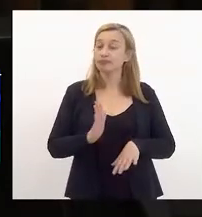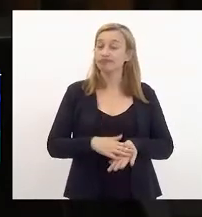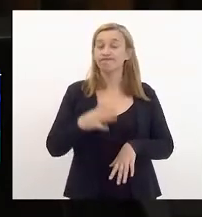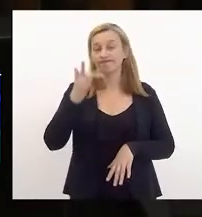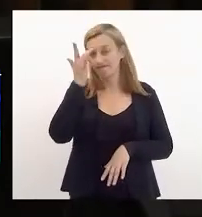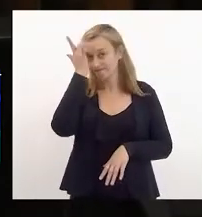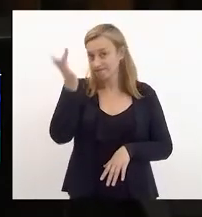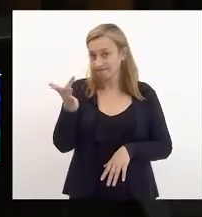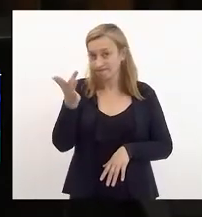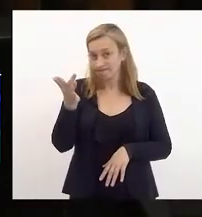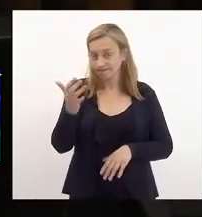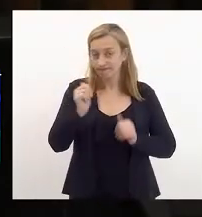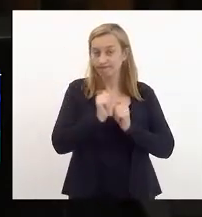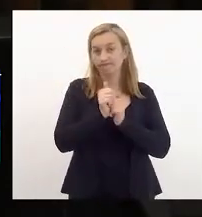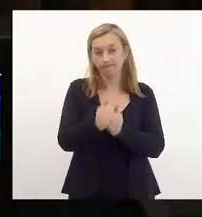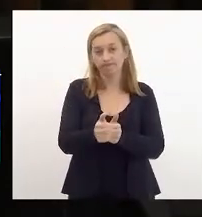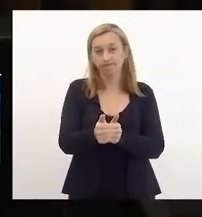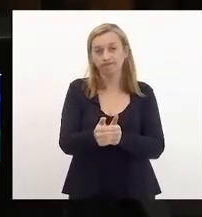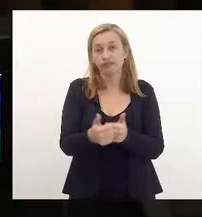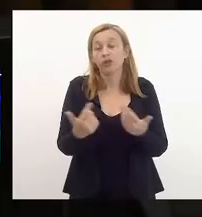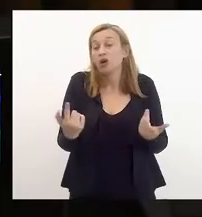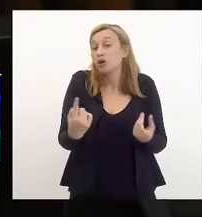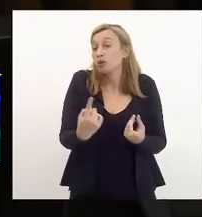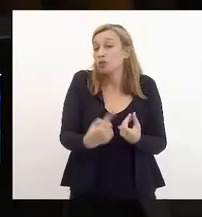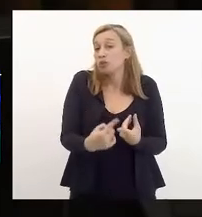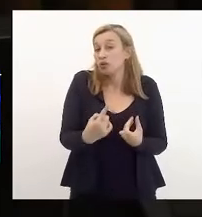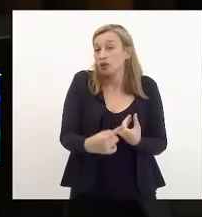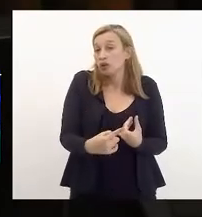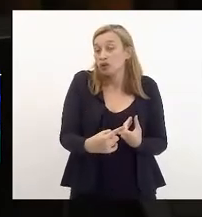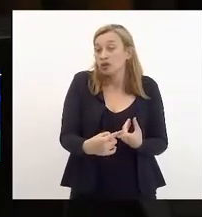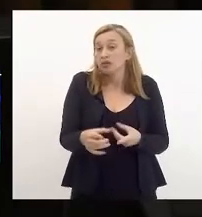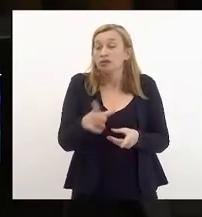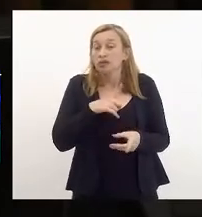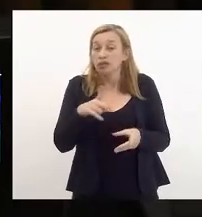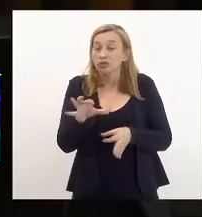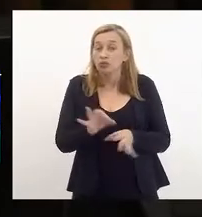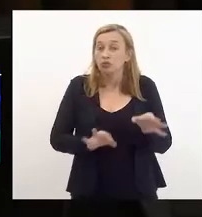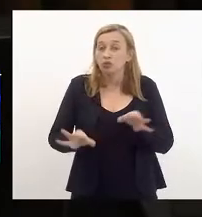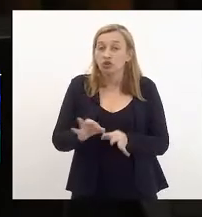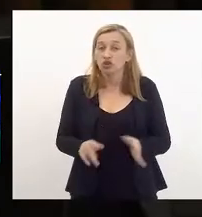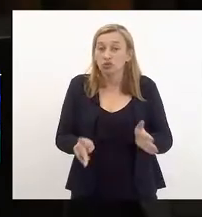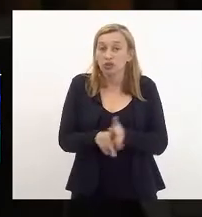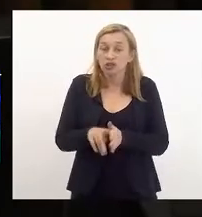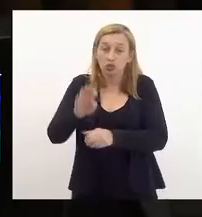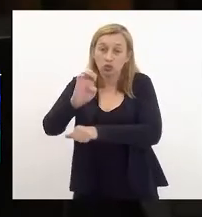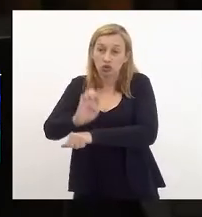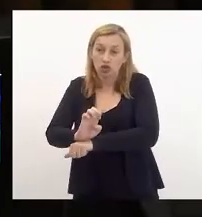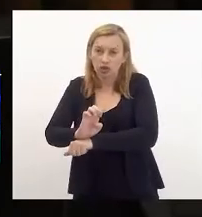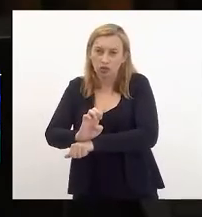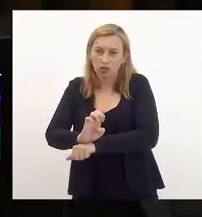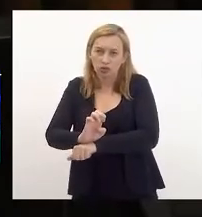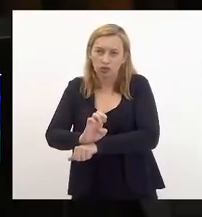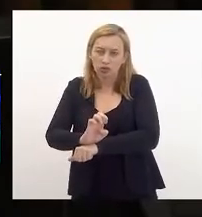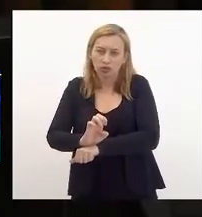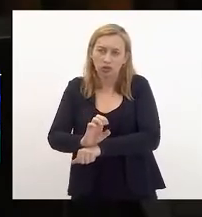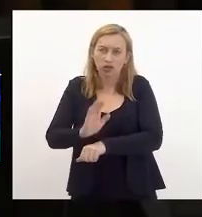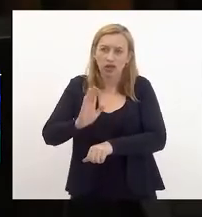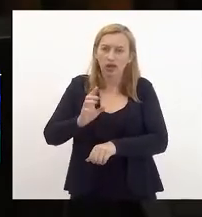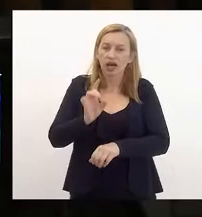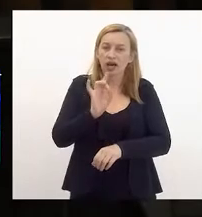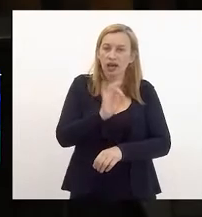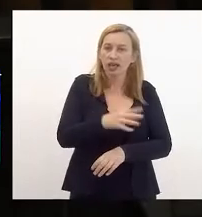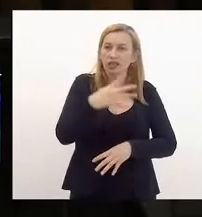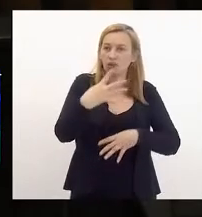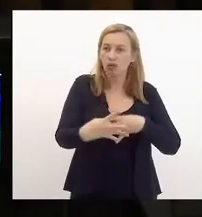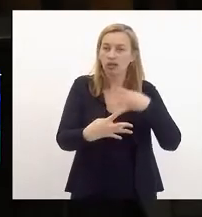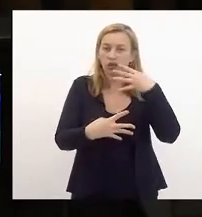fáceis de ser acompanhadas, porque teríamos um projeto de Estado que, a cada quatro anos,